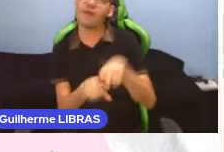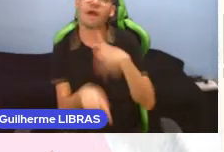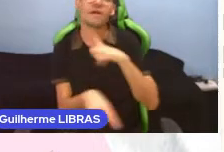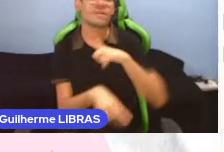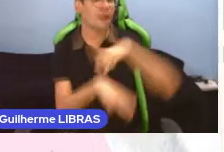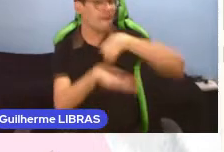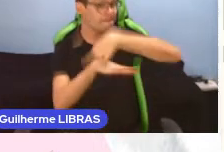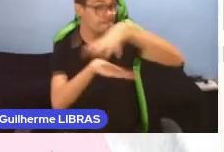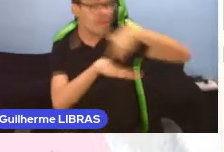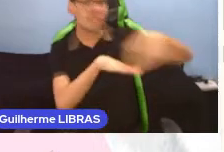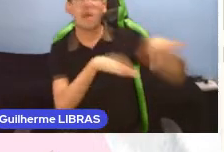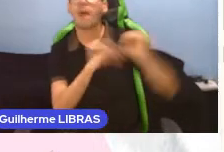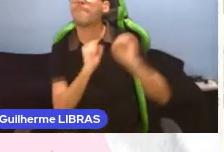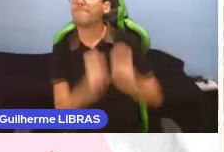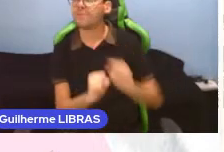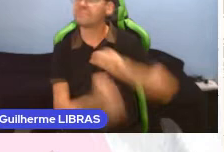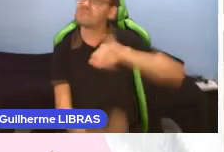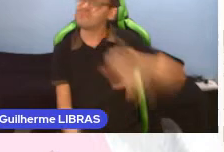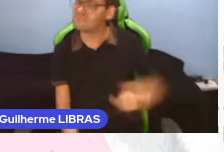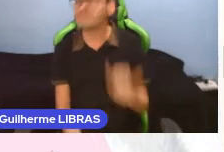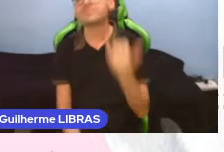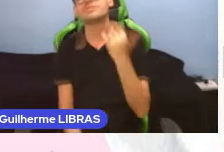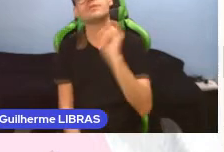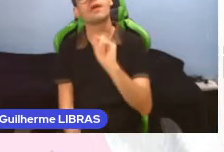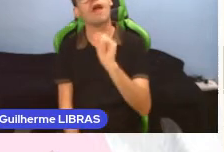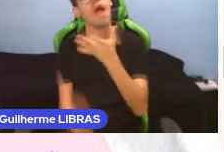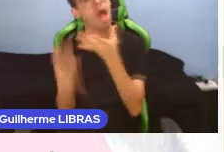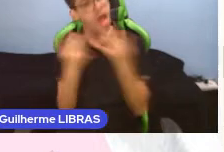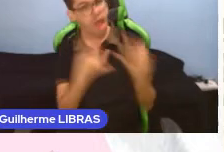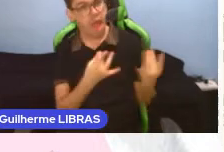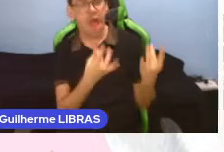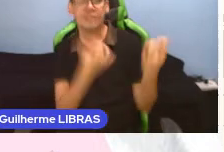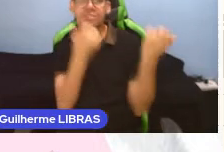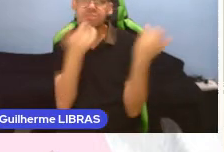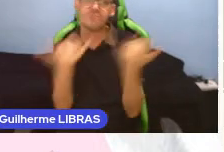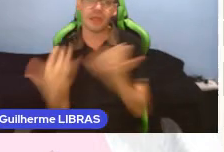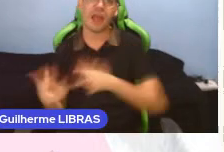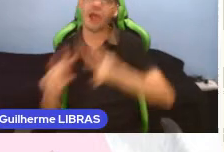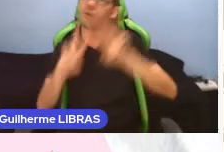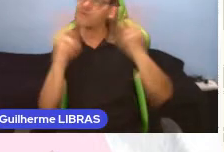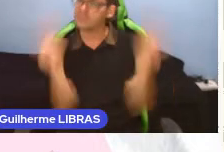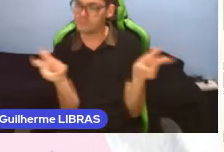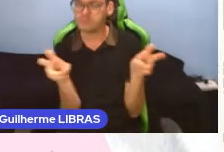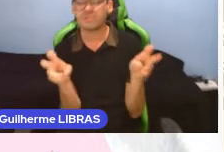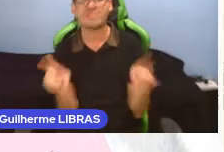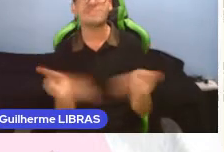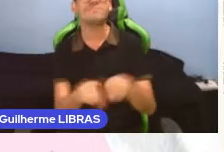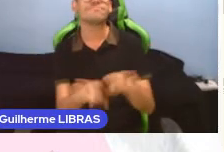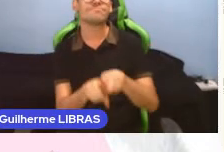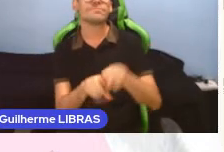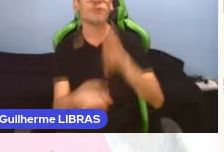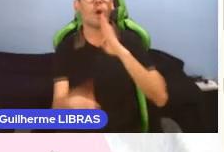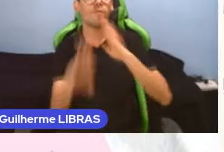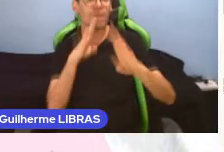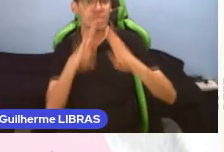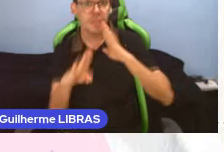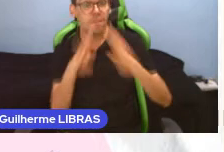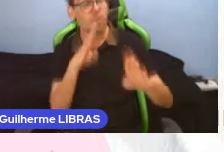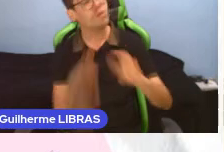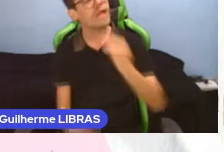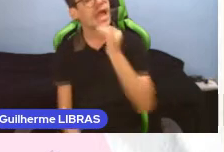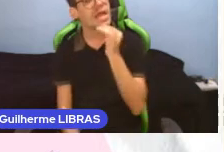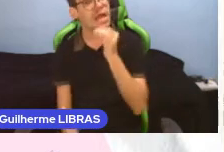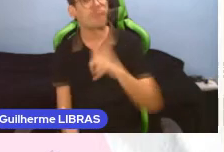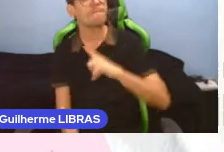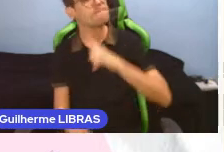poderá se beneficiar da descrição para explicar o assunto proposto. O Facebook, por exemplo, conta com esse recurso